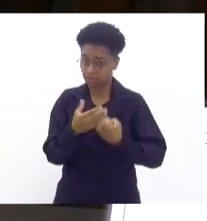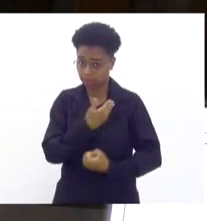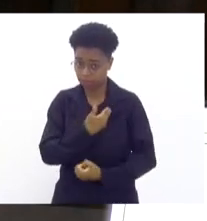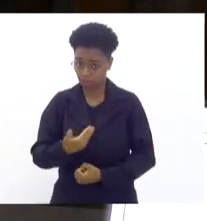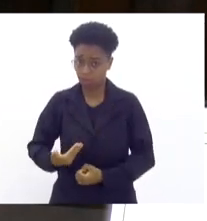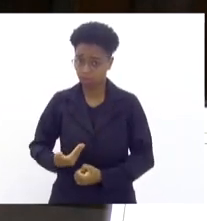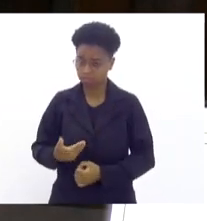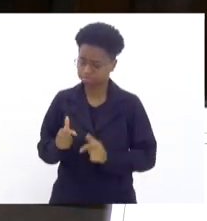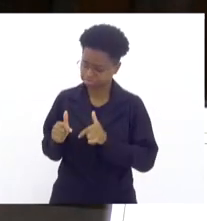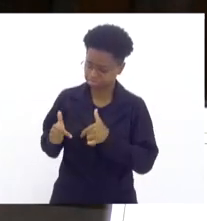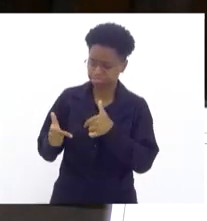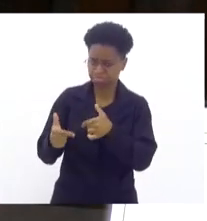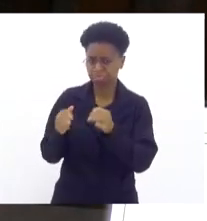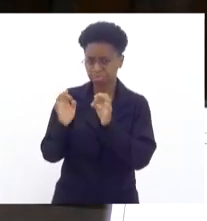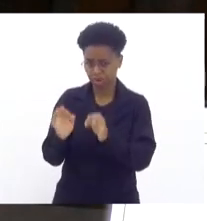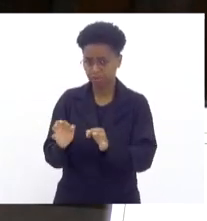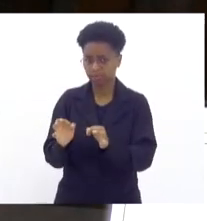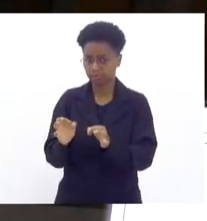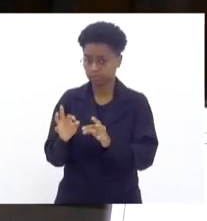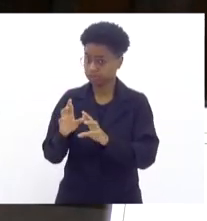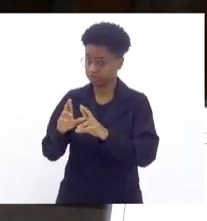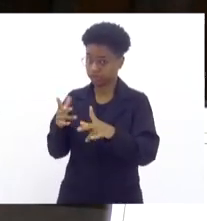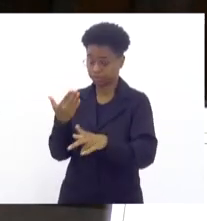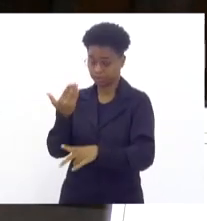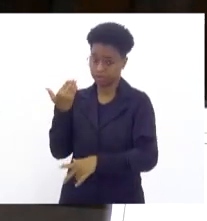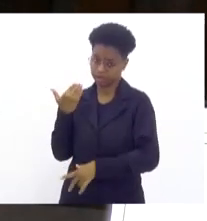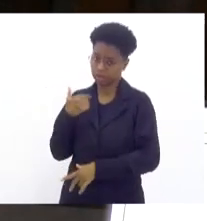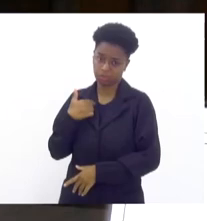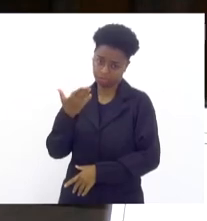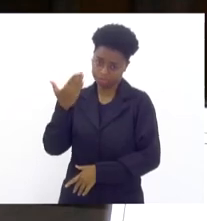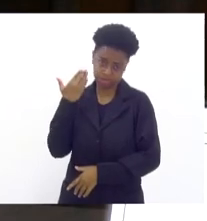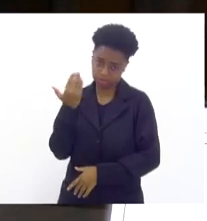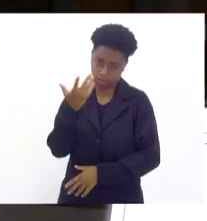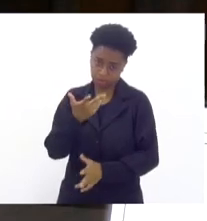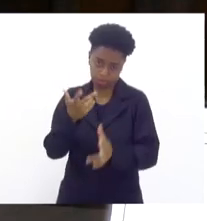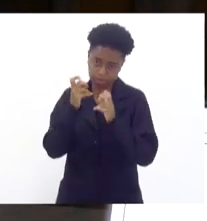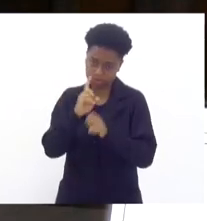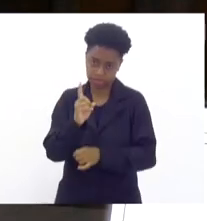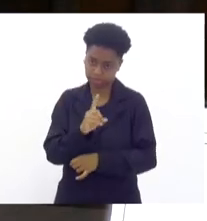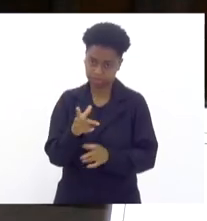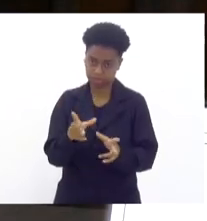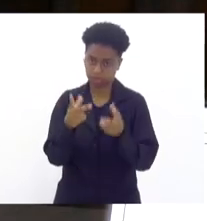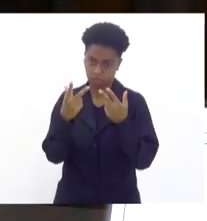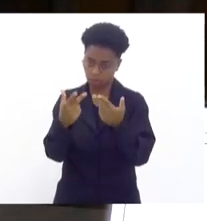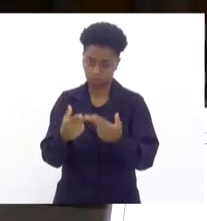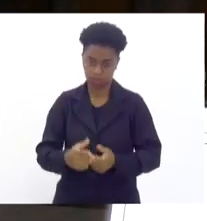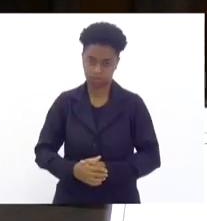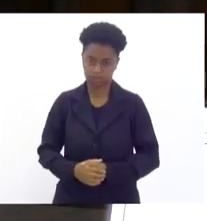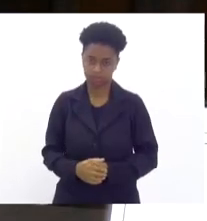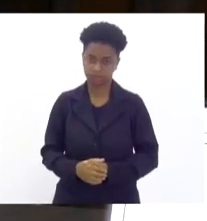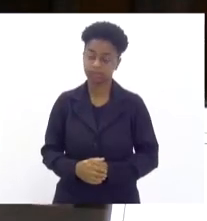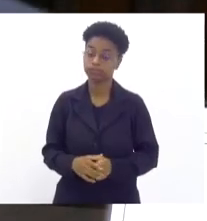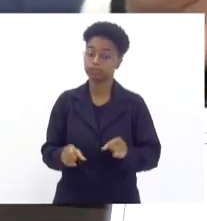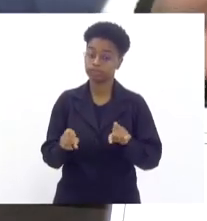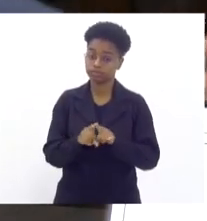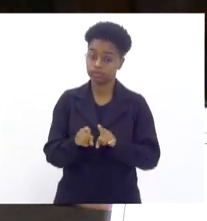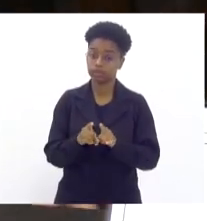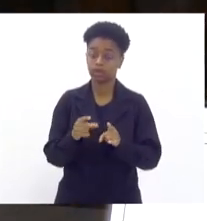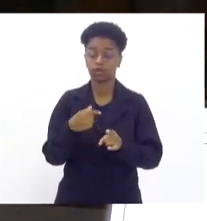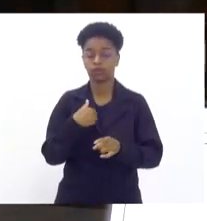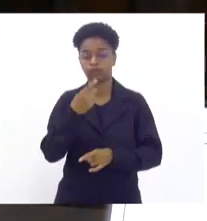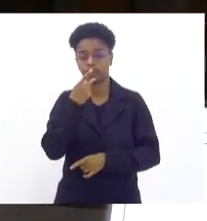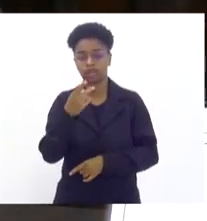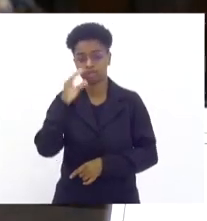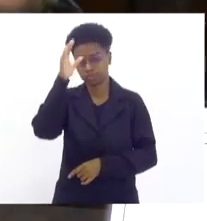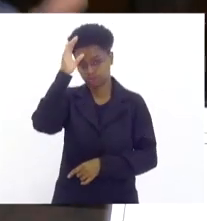muito atuante, diferente do que vimos, pelo menos eu, na legislatura anterior. E aí complemento com os deputados sempre presentes, deputada Tia